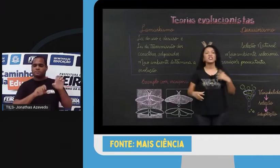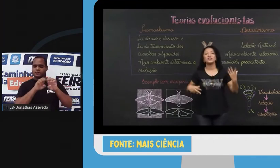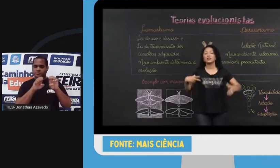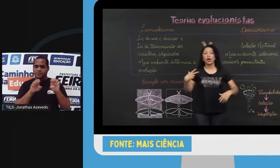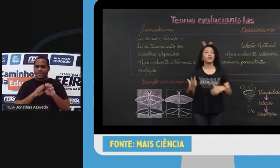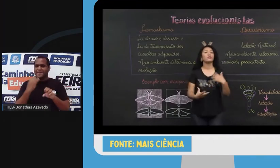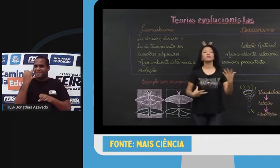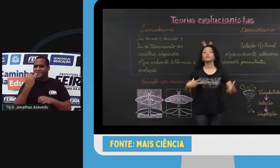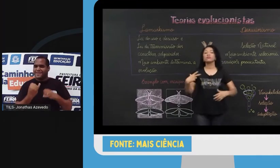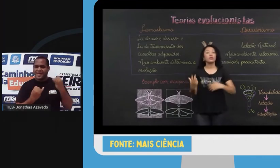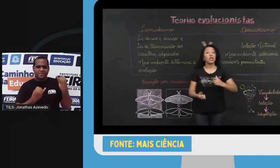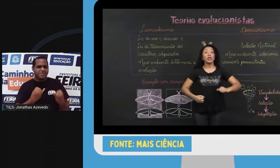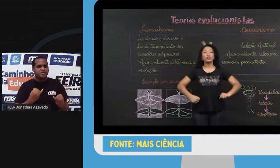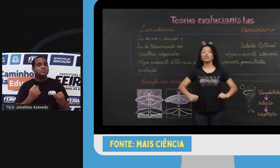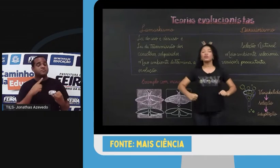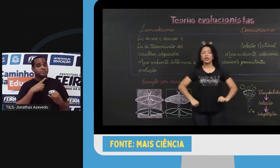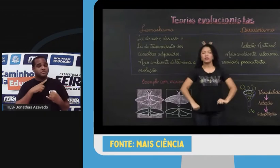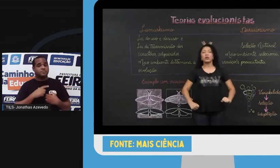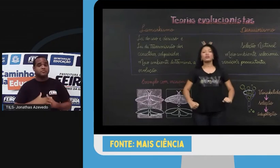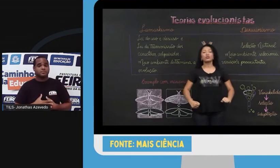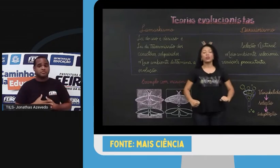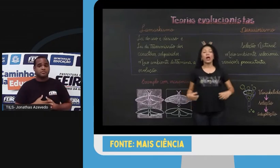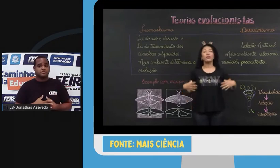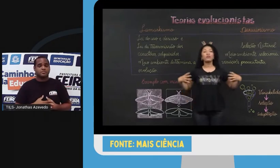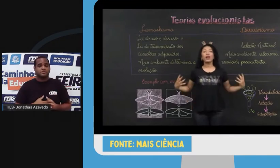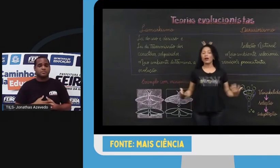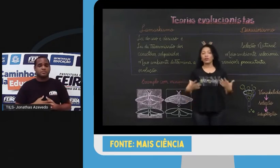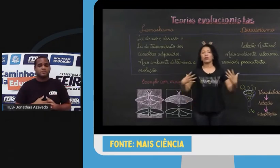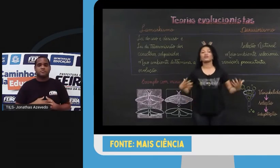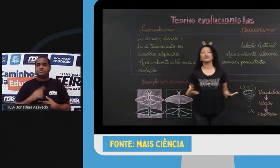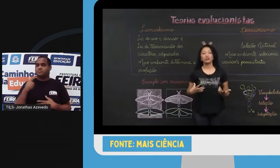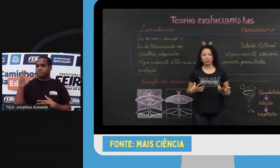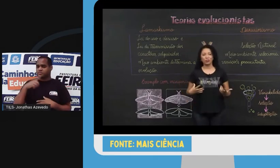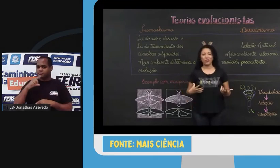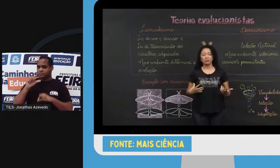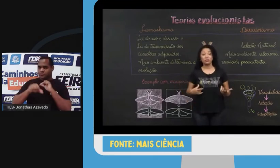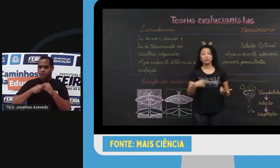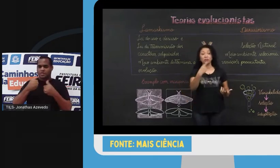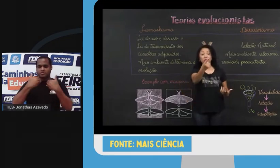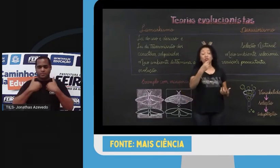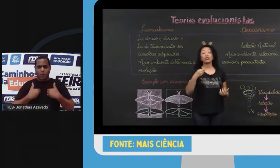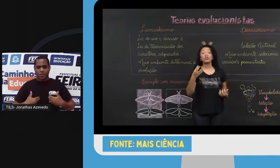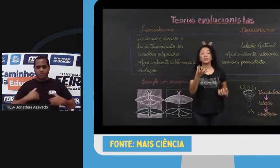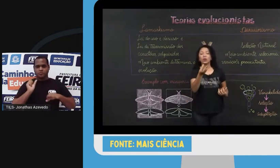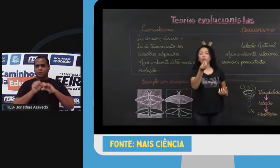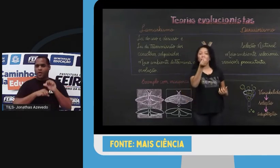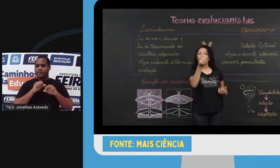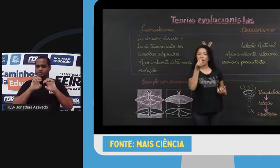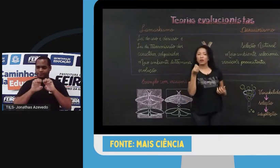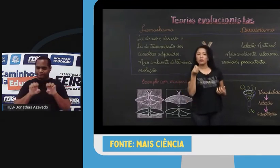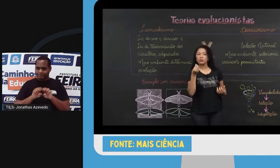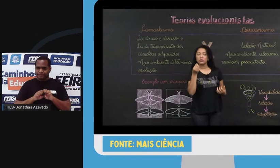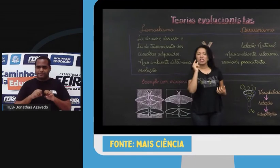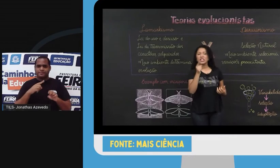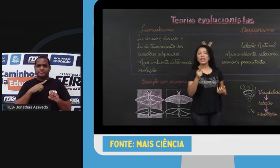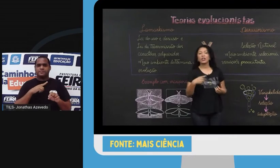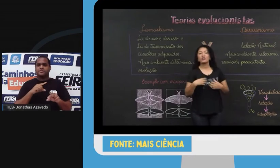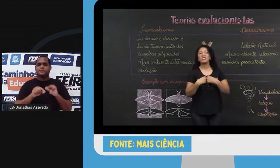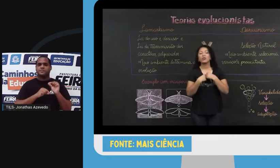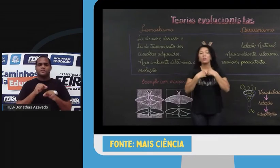franzina, se necessitavam e tinham um crescimento muscular, mudavam a sua estrutura. Surgiu-se, então, um olhar.